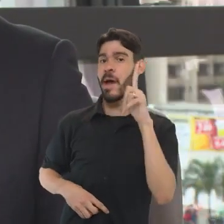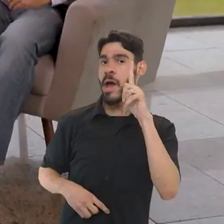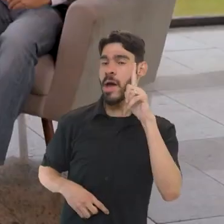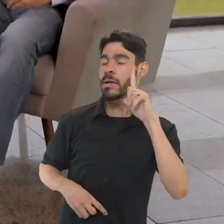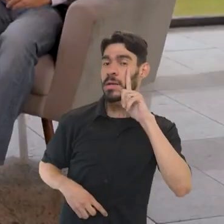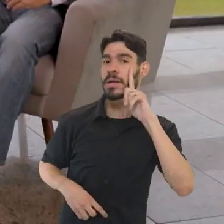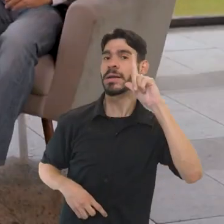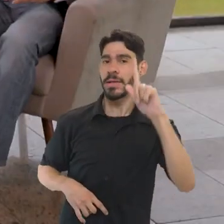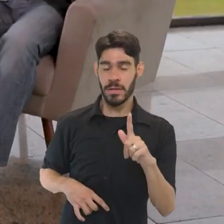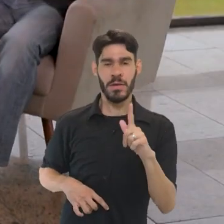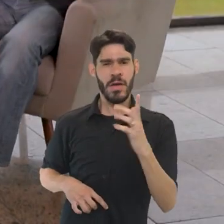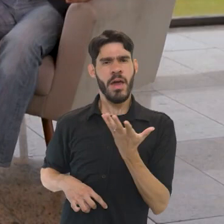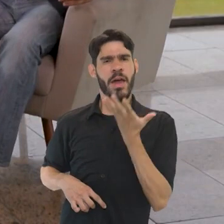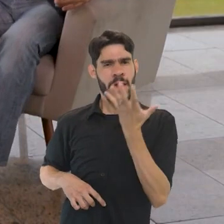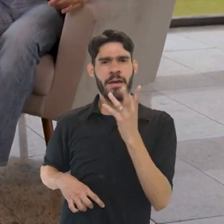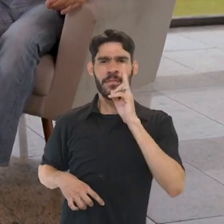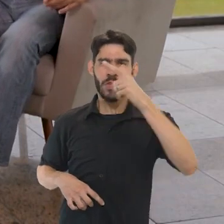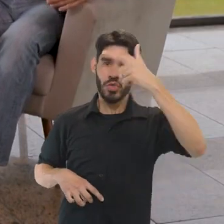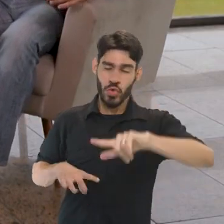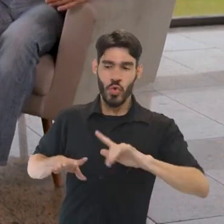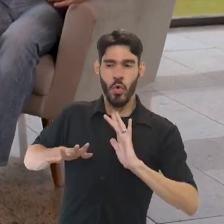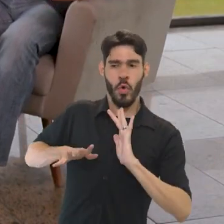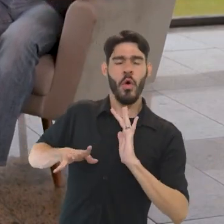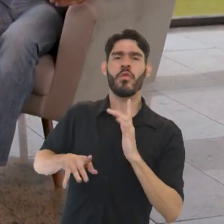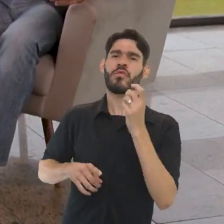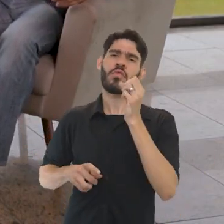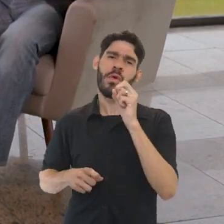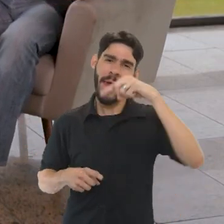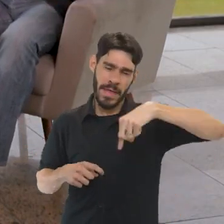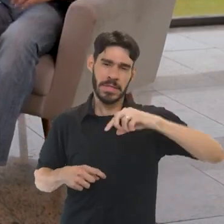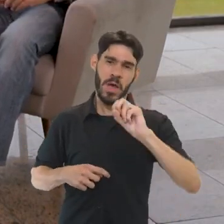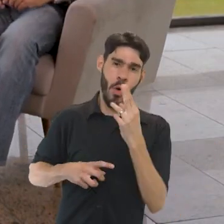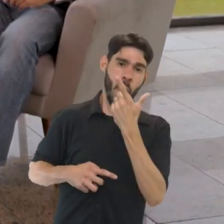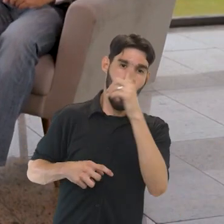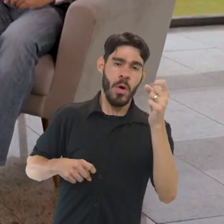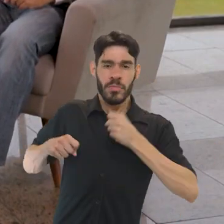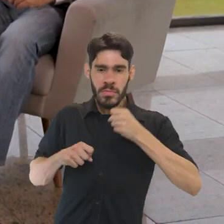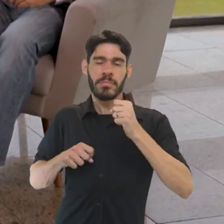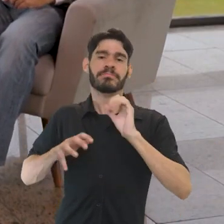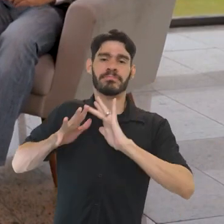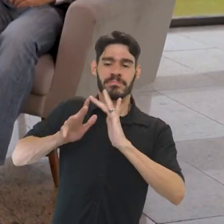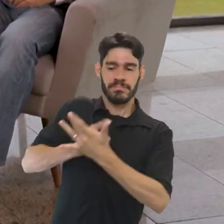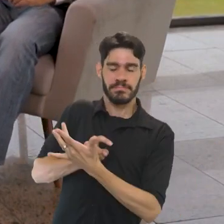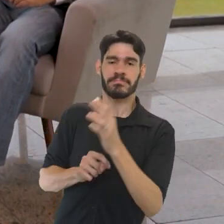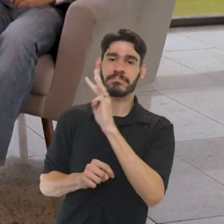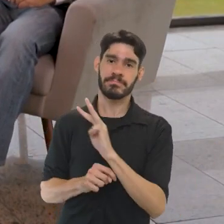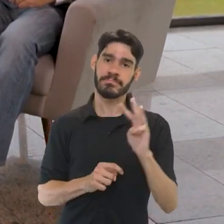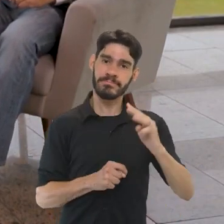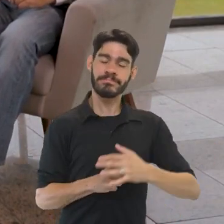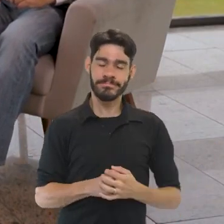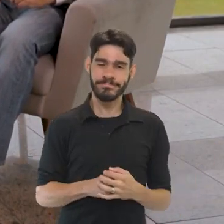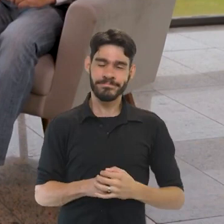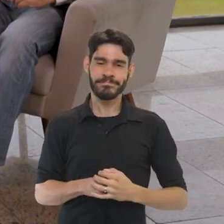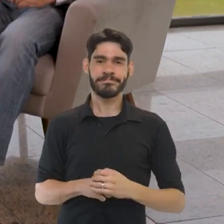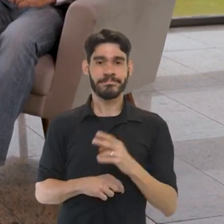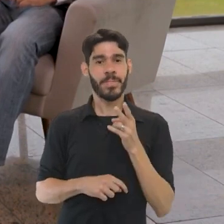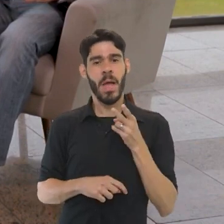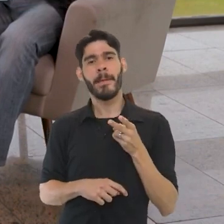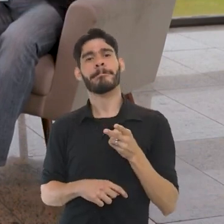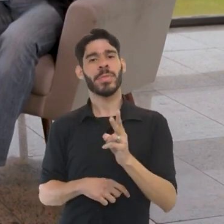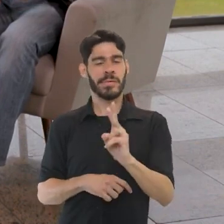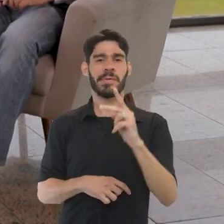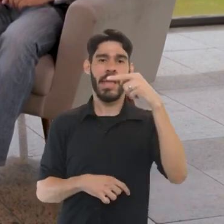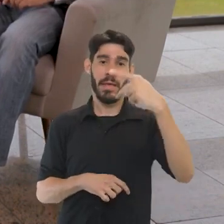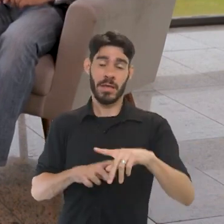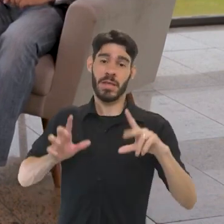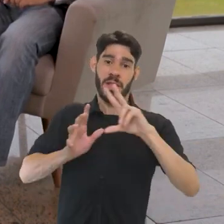Leandro Graz. Se você quiser rever esta ou outras entrevistas, é só acompanhar as nossas redes sociais. E o Brasil continua